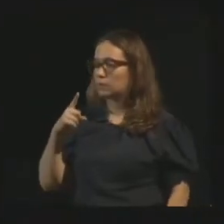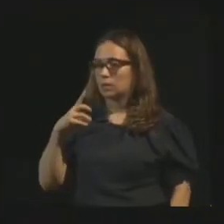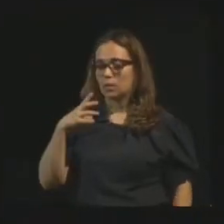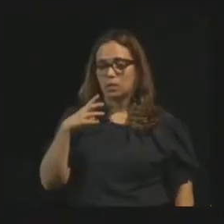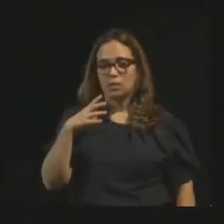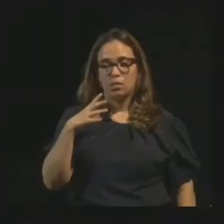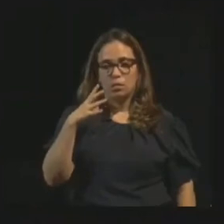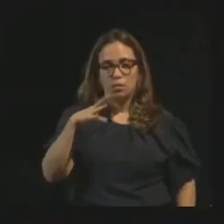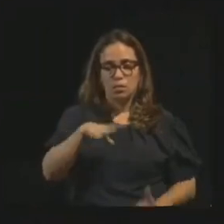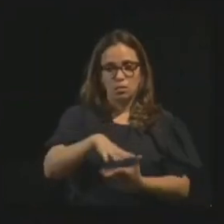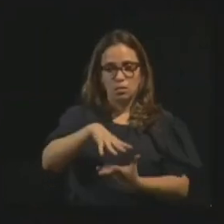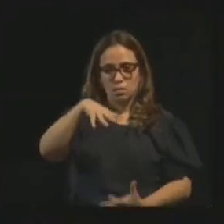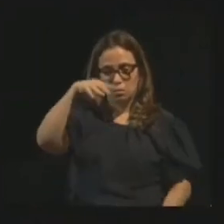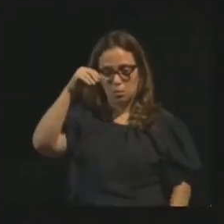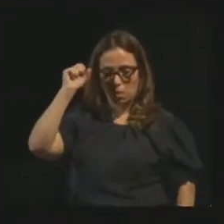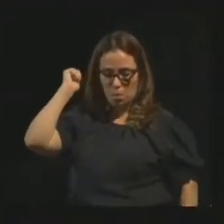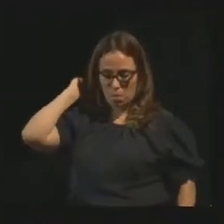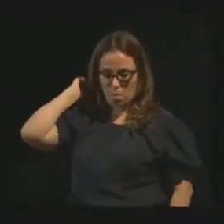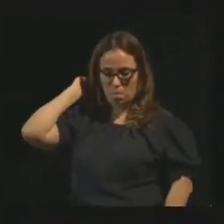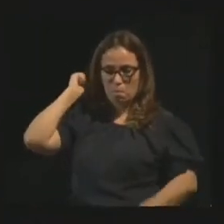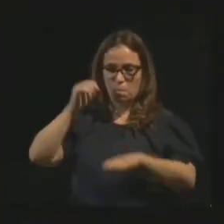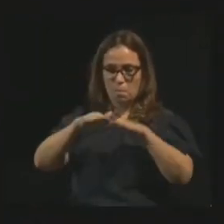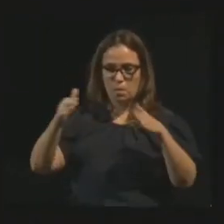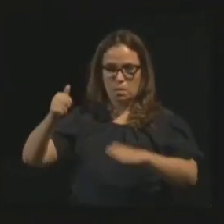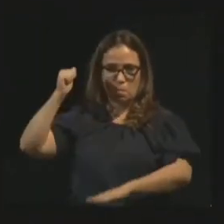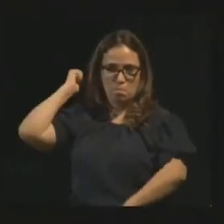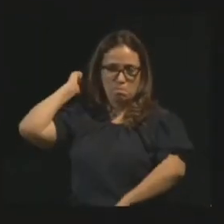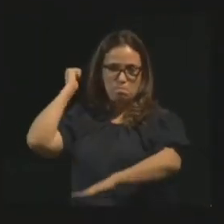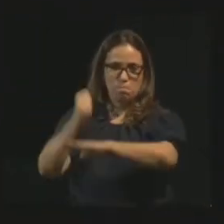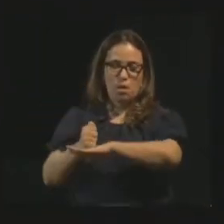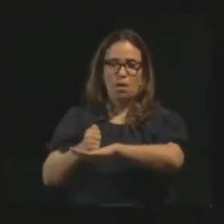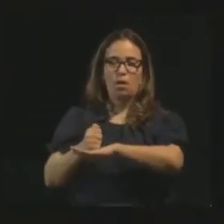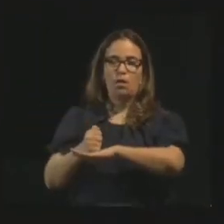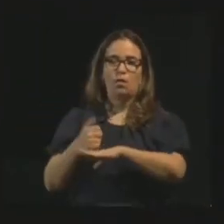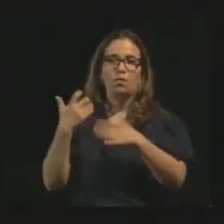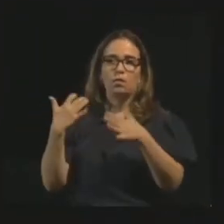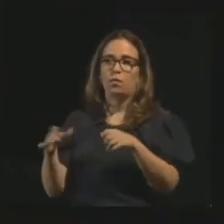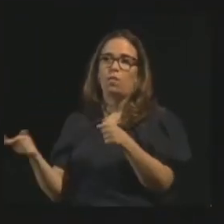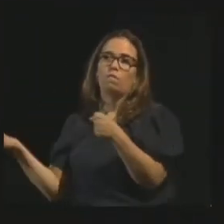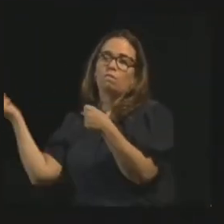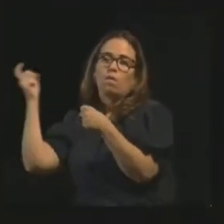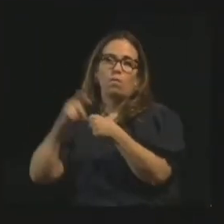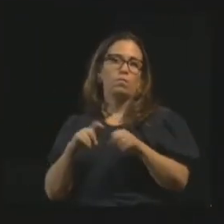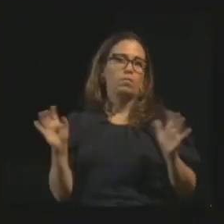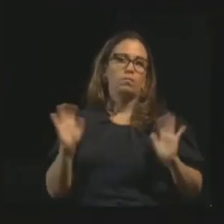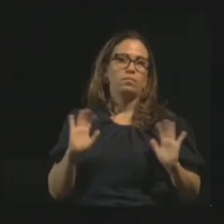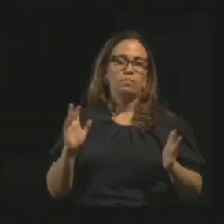bateu na na mesa, disse que foi aquele corre-corre, ela saiu correndo, nunca mais que voltava para o centro espírita.